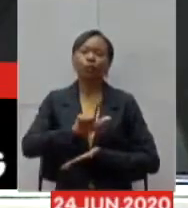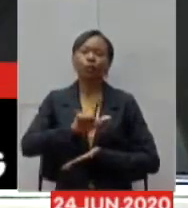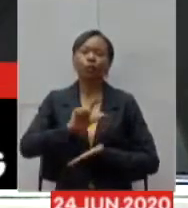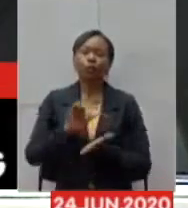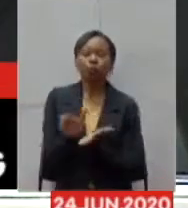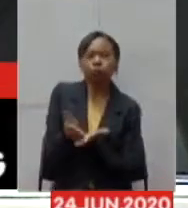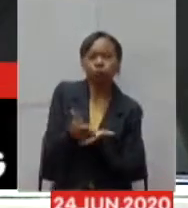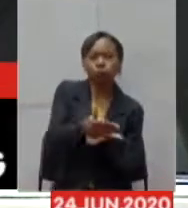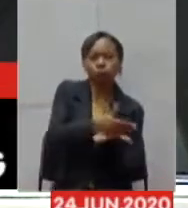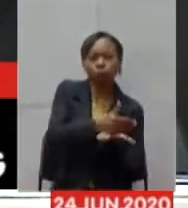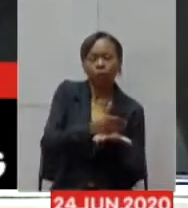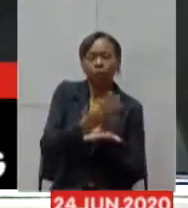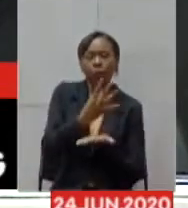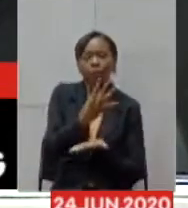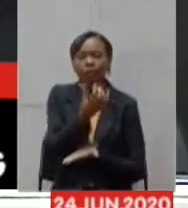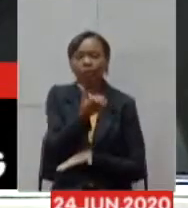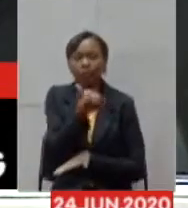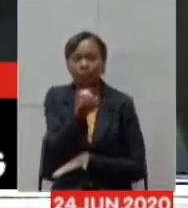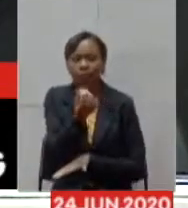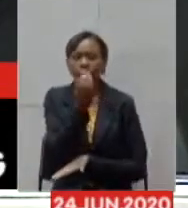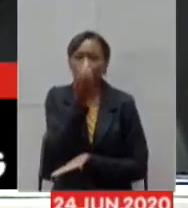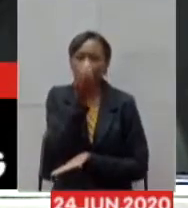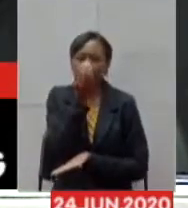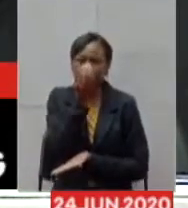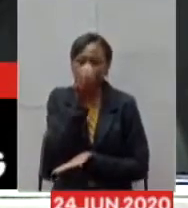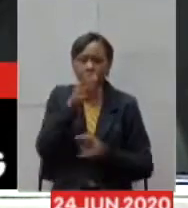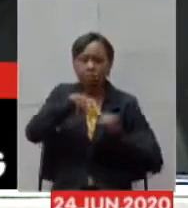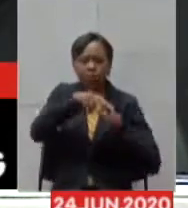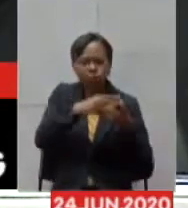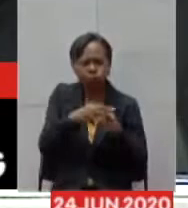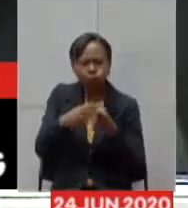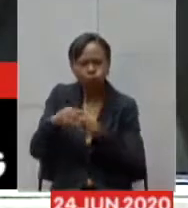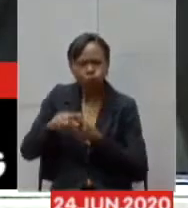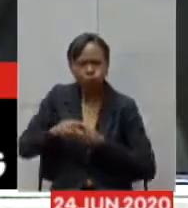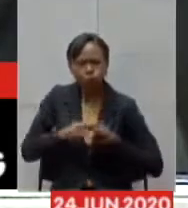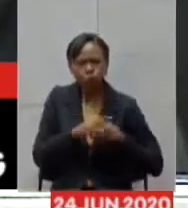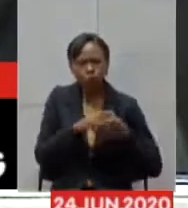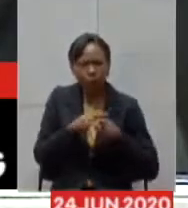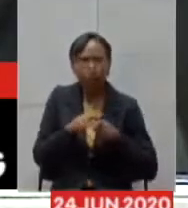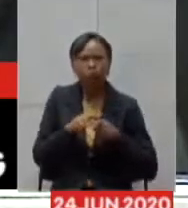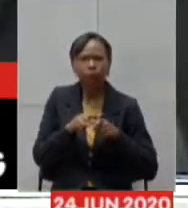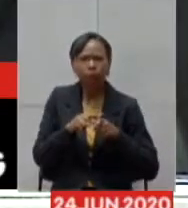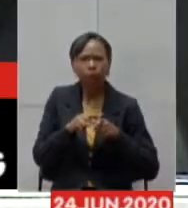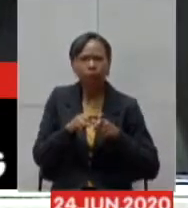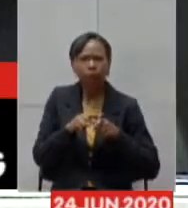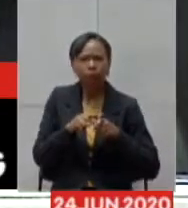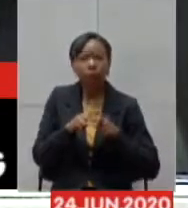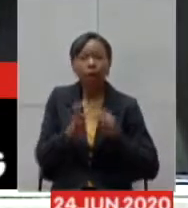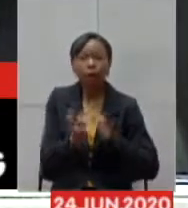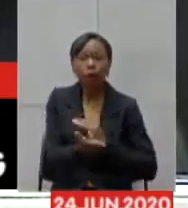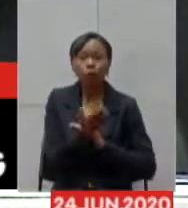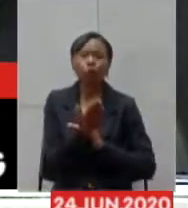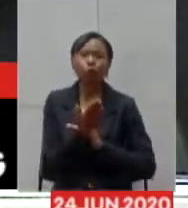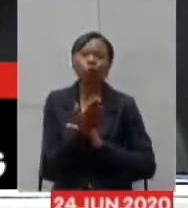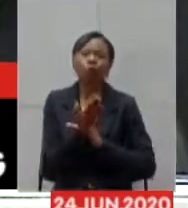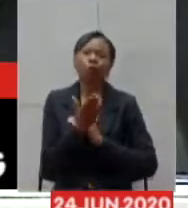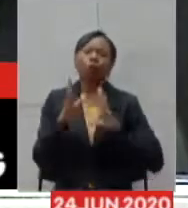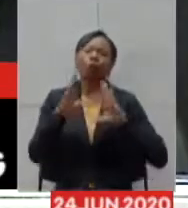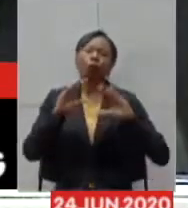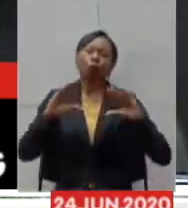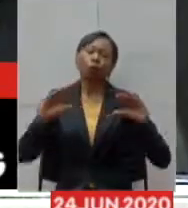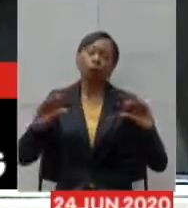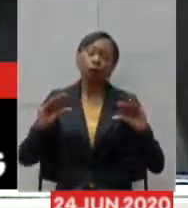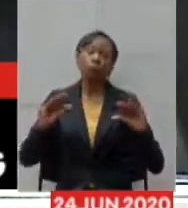respiradores colocar para reparar e esses respiradores nos deram uma folga nós conseguimos